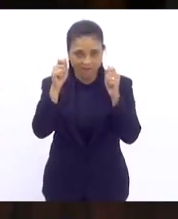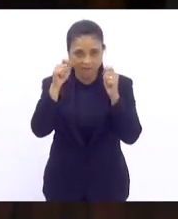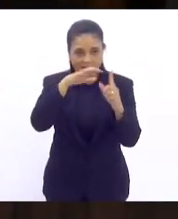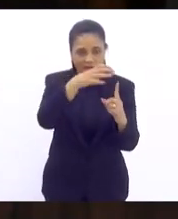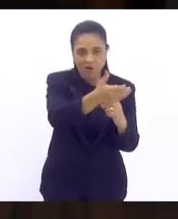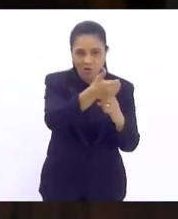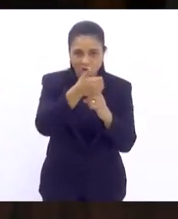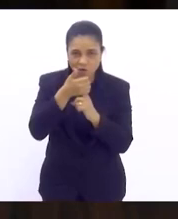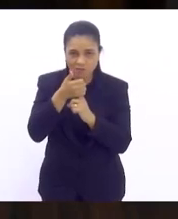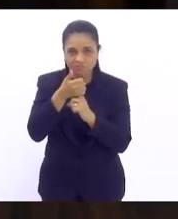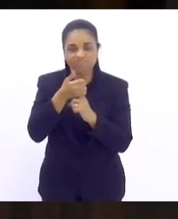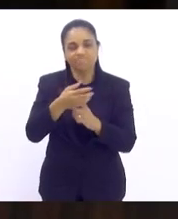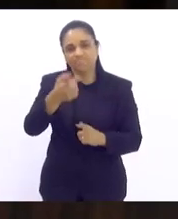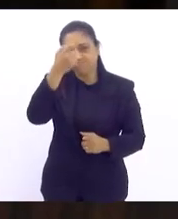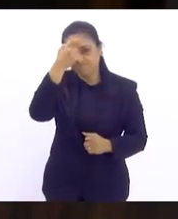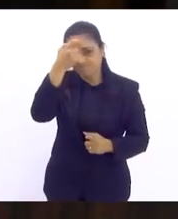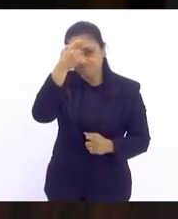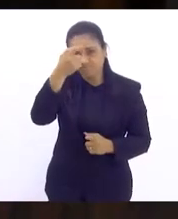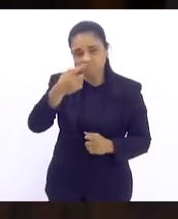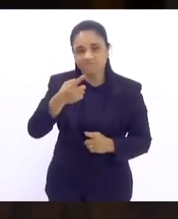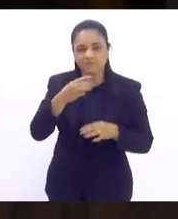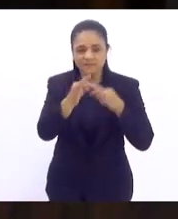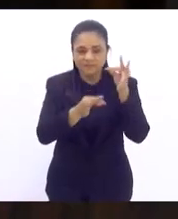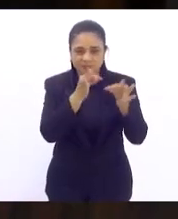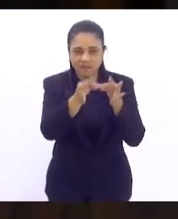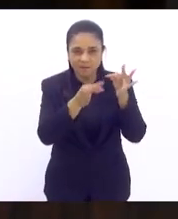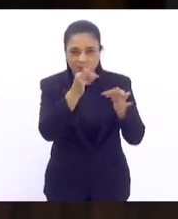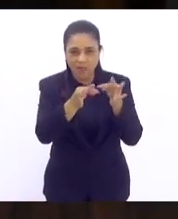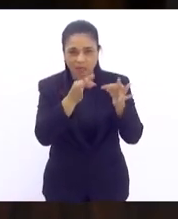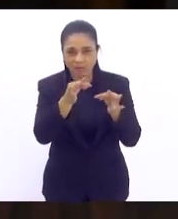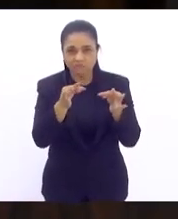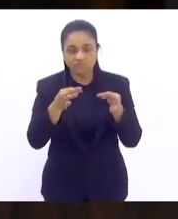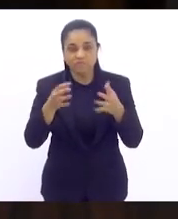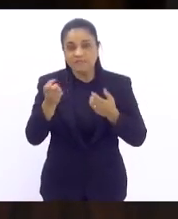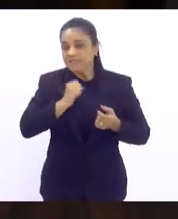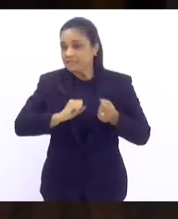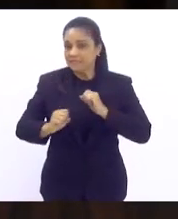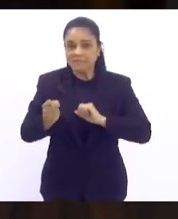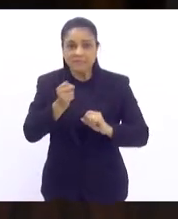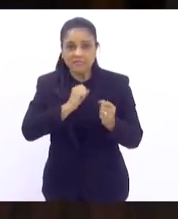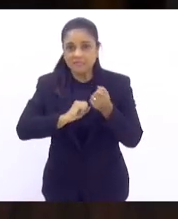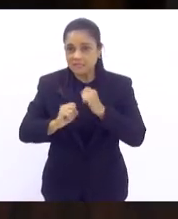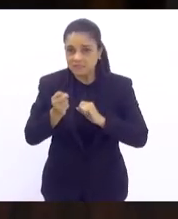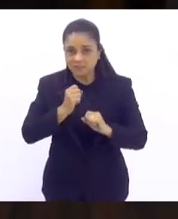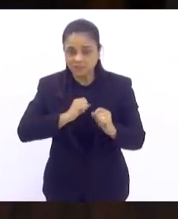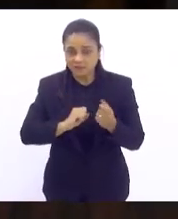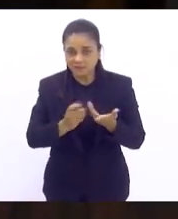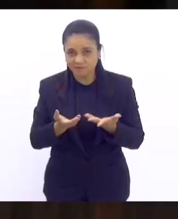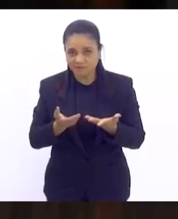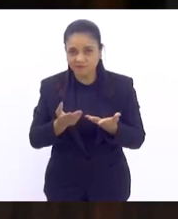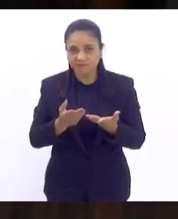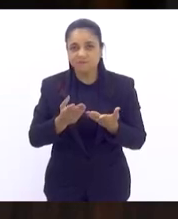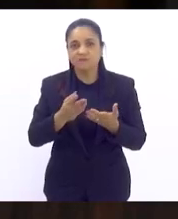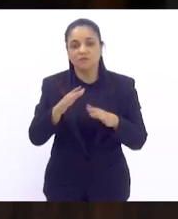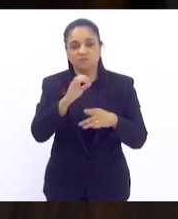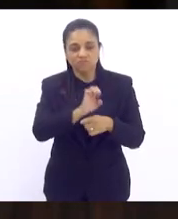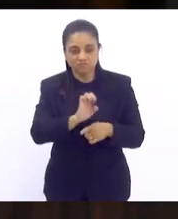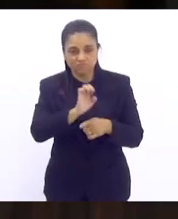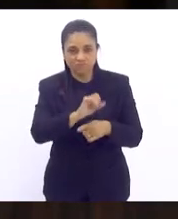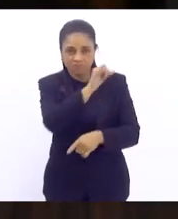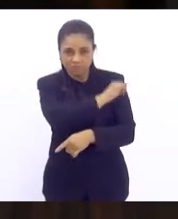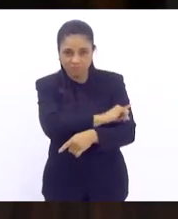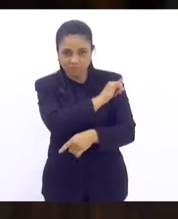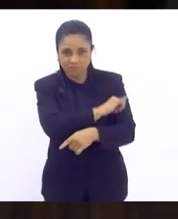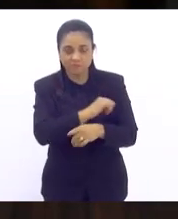conscientização, tratamento do transtorno da ansiedade generalizada. segue no âmbito do Estado do Rio de Janeiro,